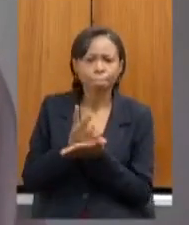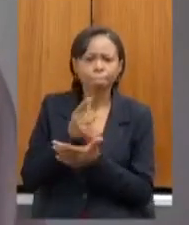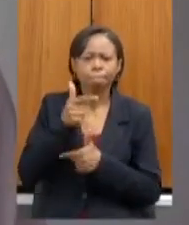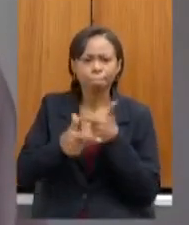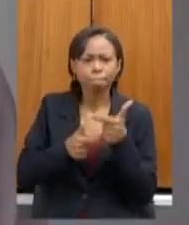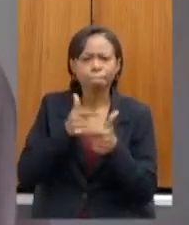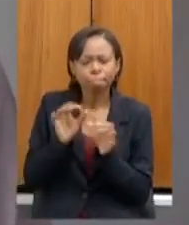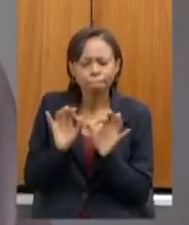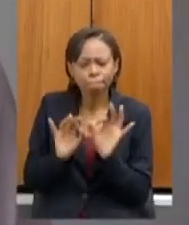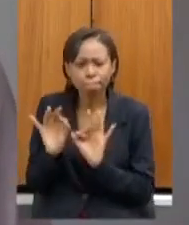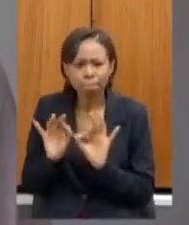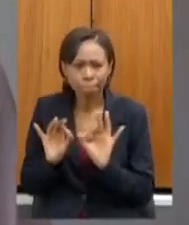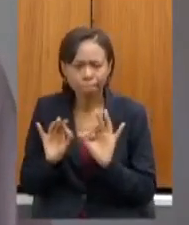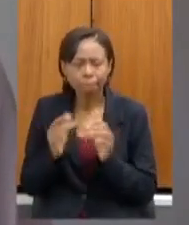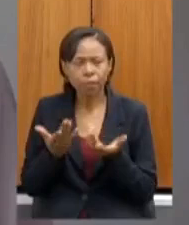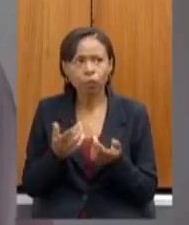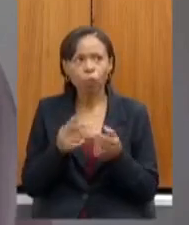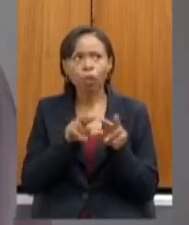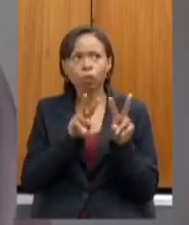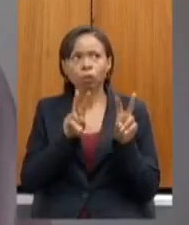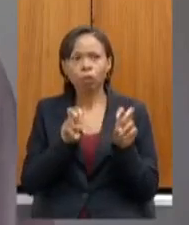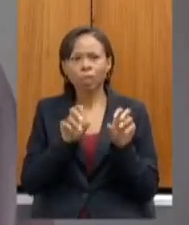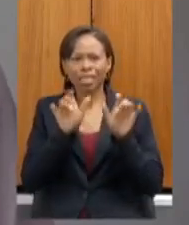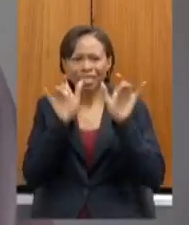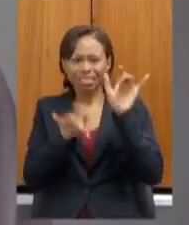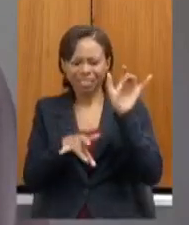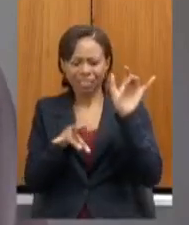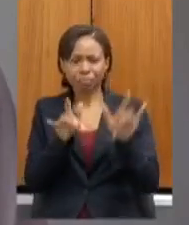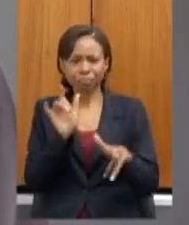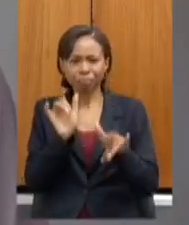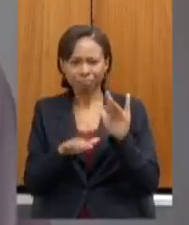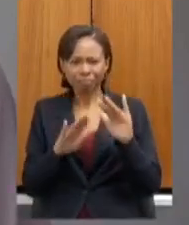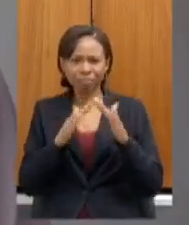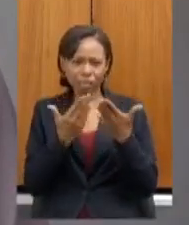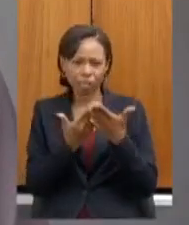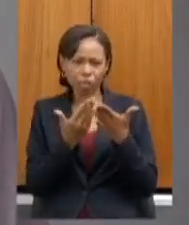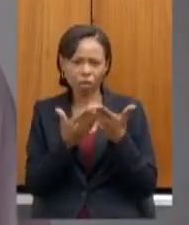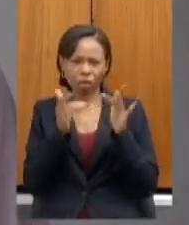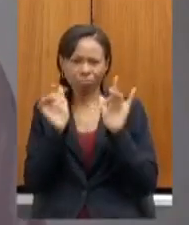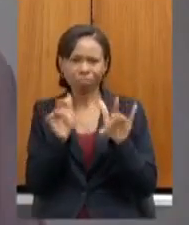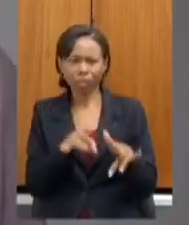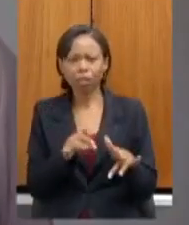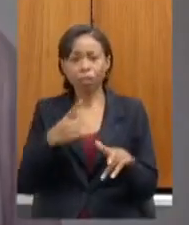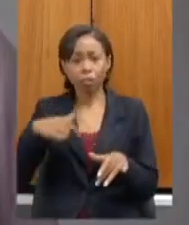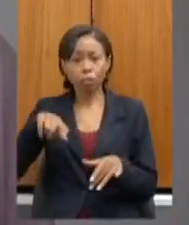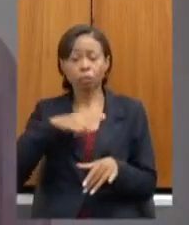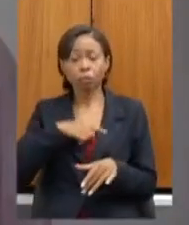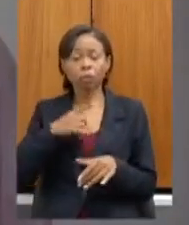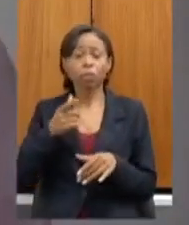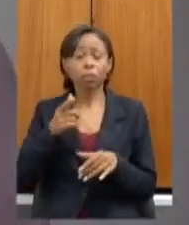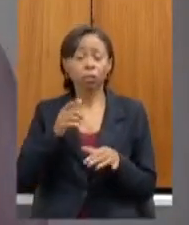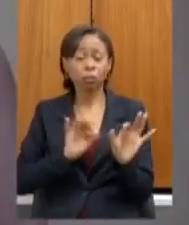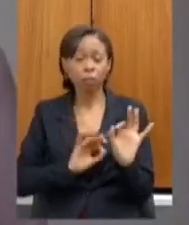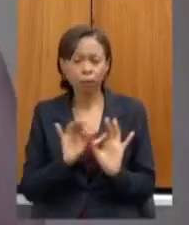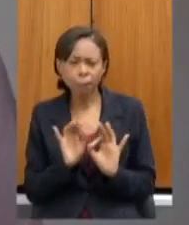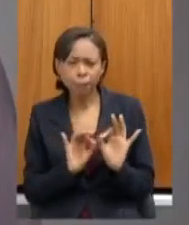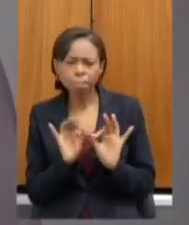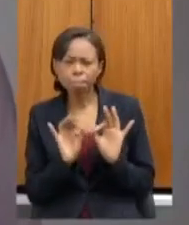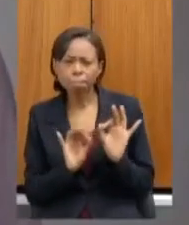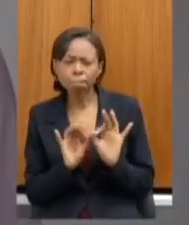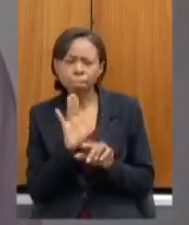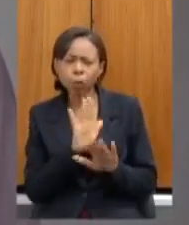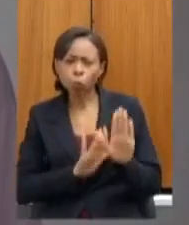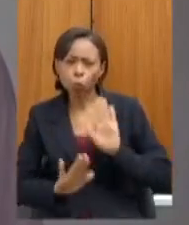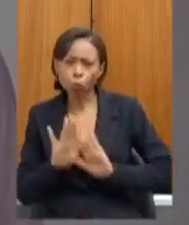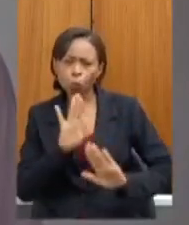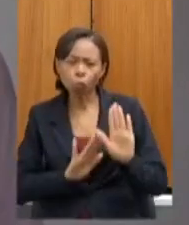cuidadosa sobre evasão deputada nós temos trabalhado também trouxe um número muito cuidadosamente esse ponto